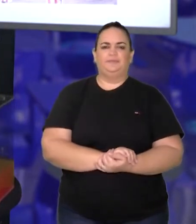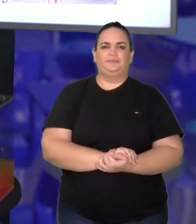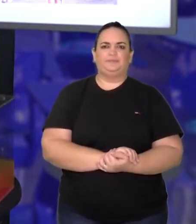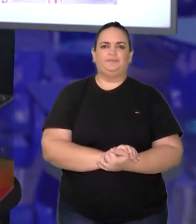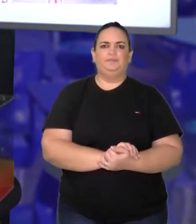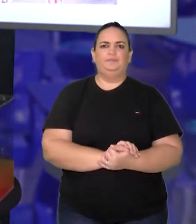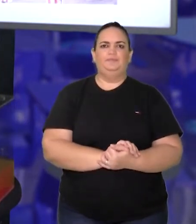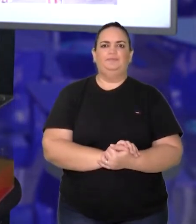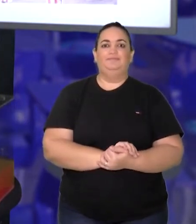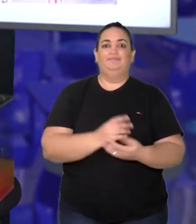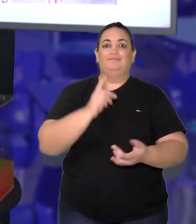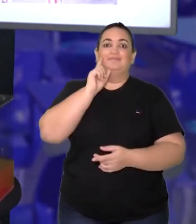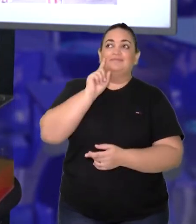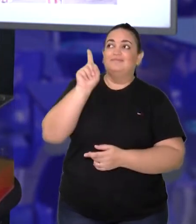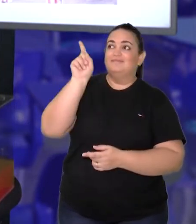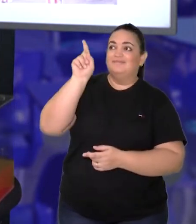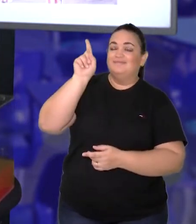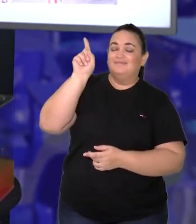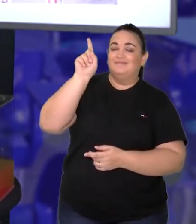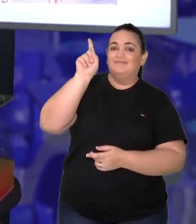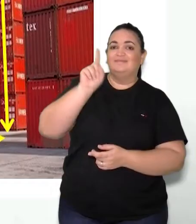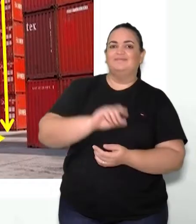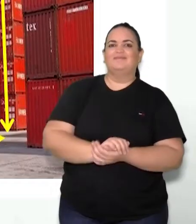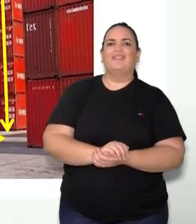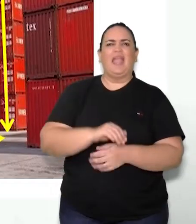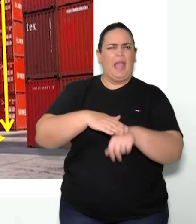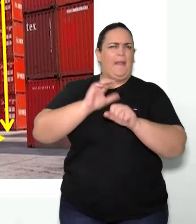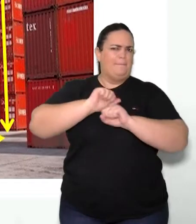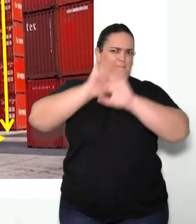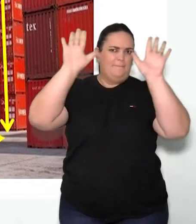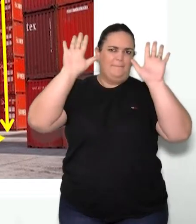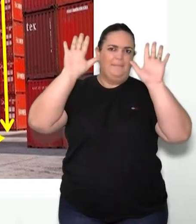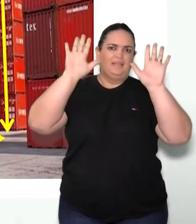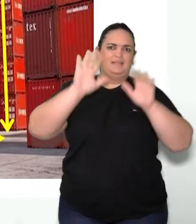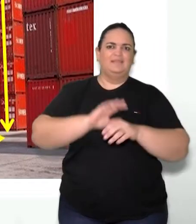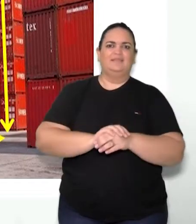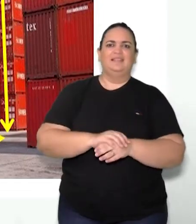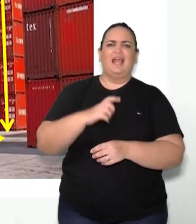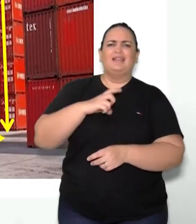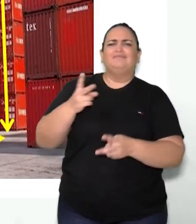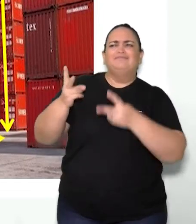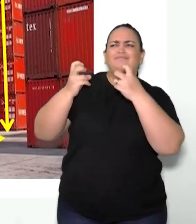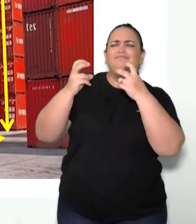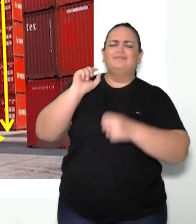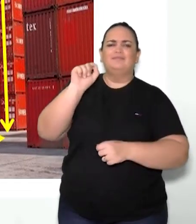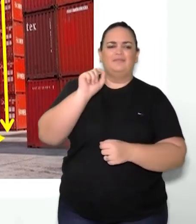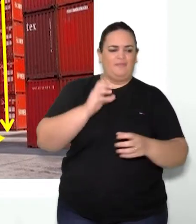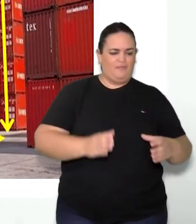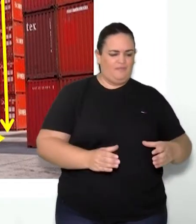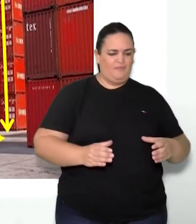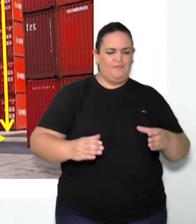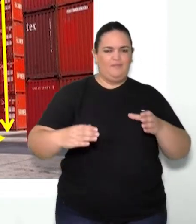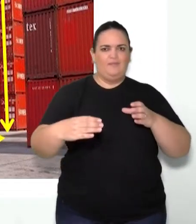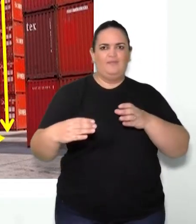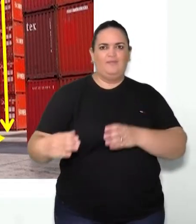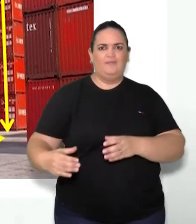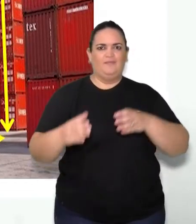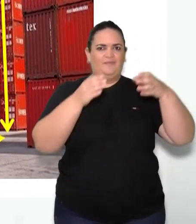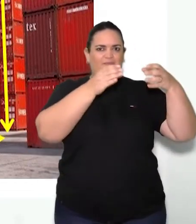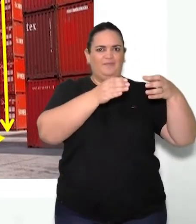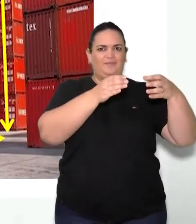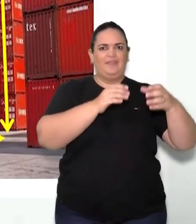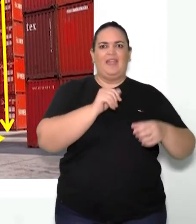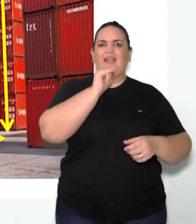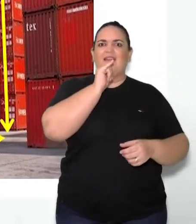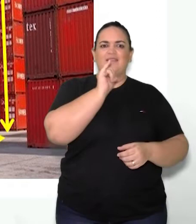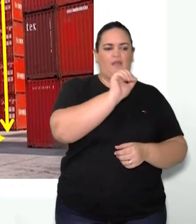Aqui, nessa situação, fica um pouco mais clara, né? Temos aqui, aparentemente, três cubinhos, com a letra A,